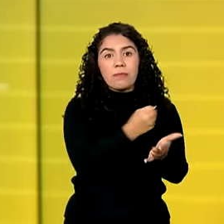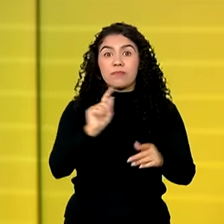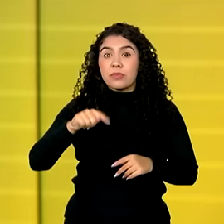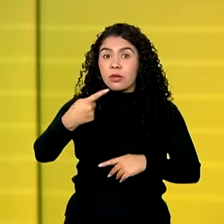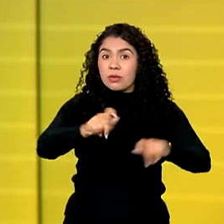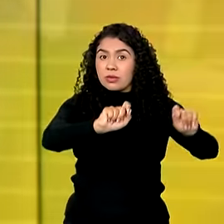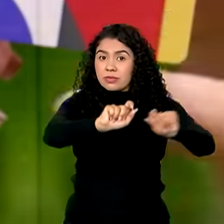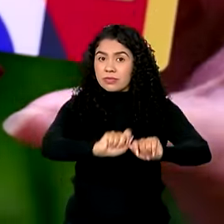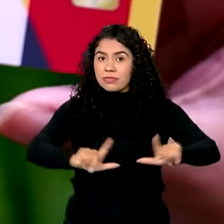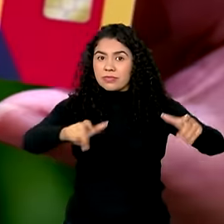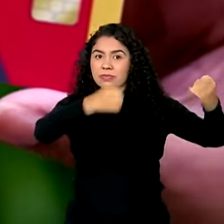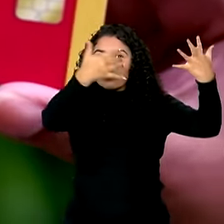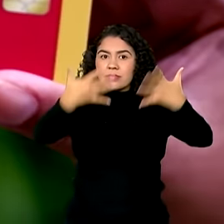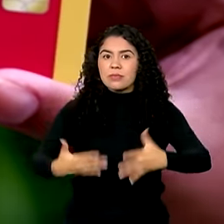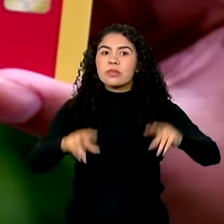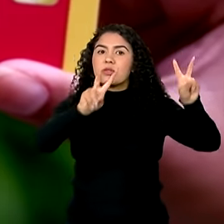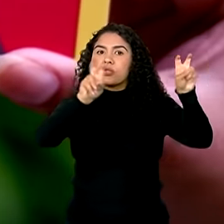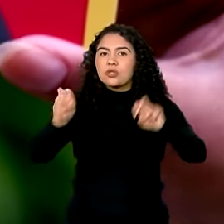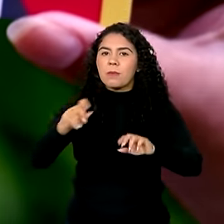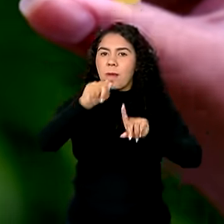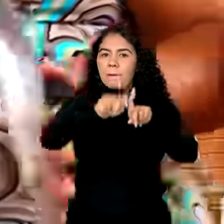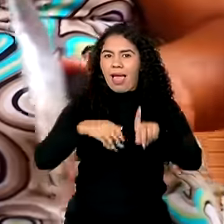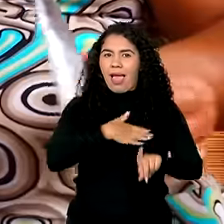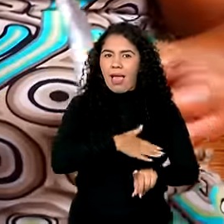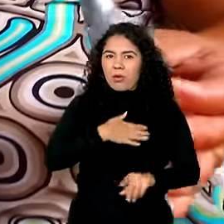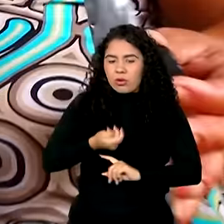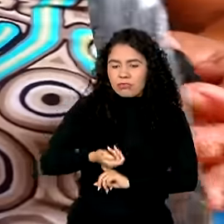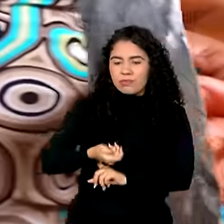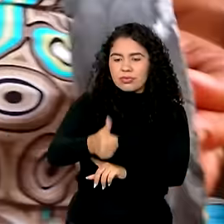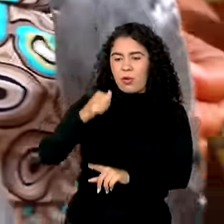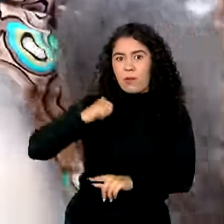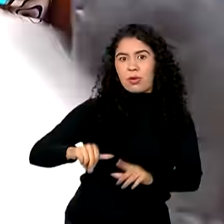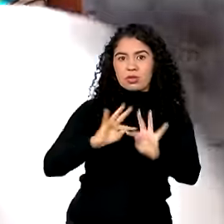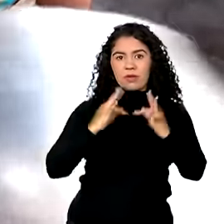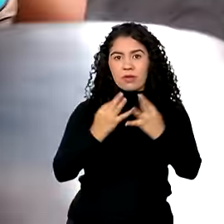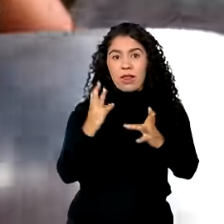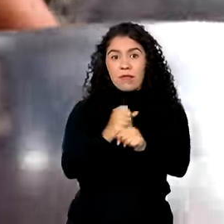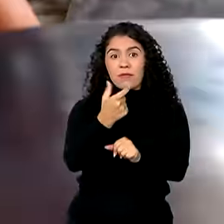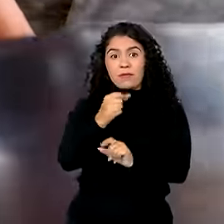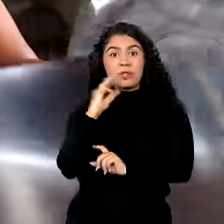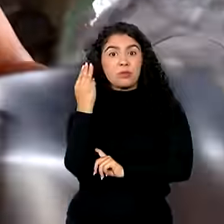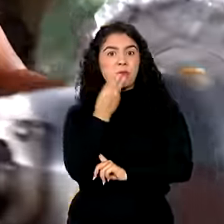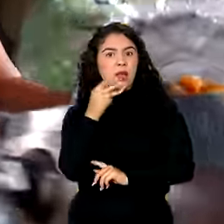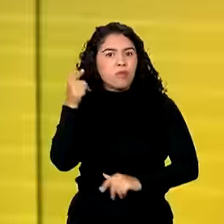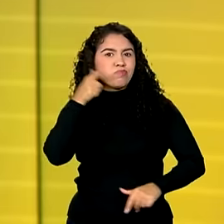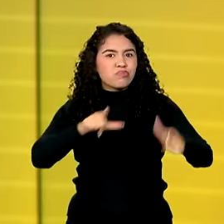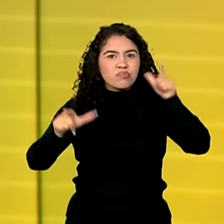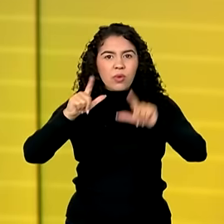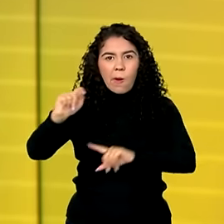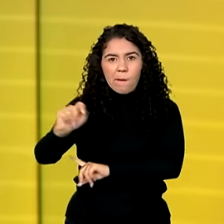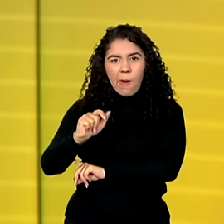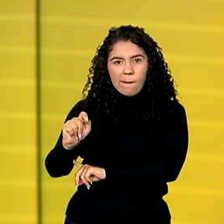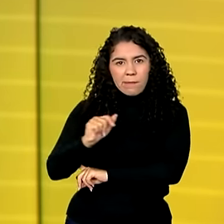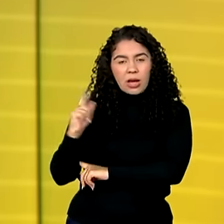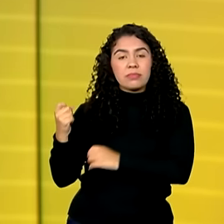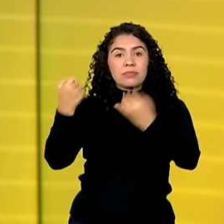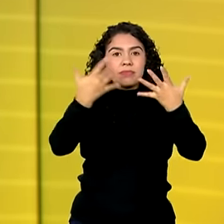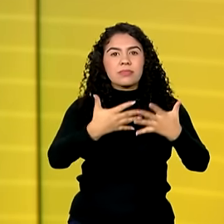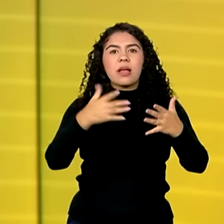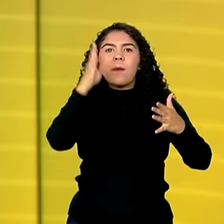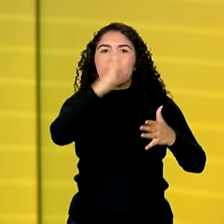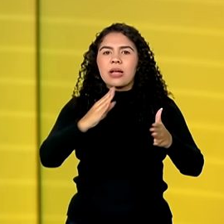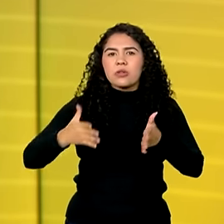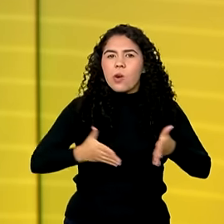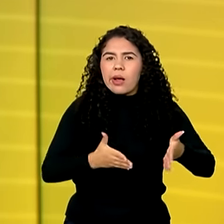começa hoje o pagamento de agosto do Bolsa Família, que ultrapassa 20 milhões de beneficiários. E no quadro Brasil no Rumo